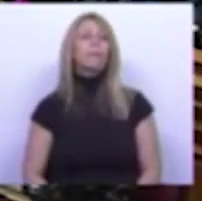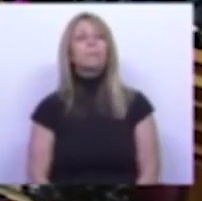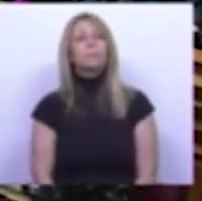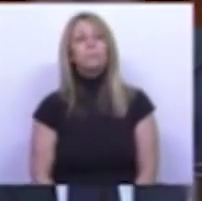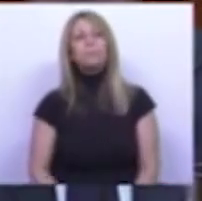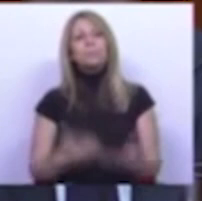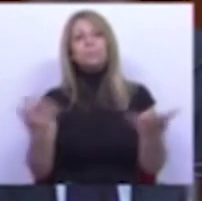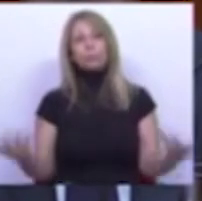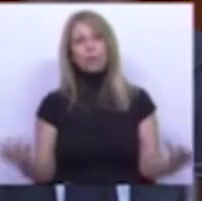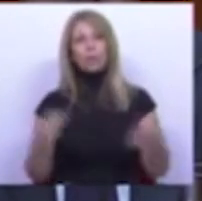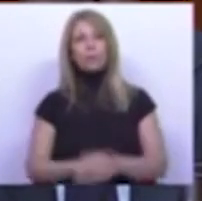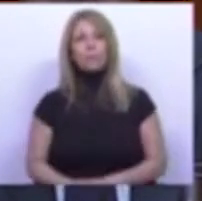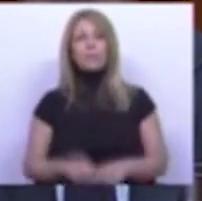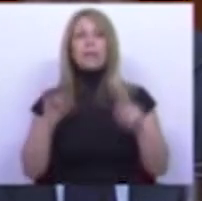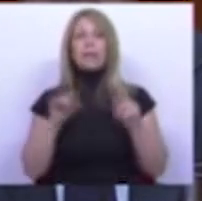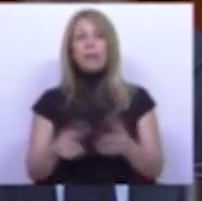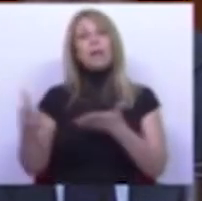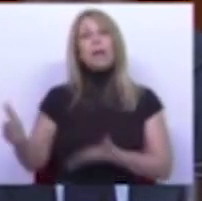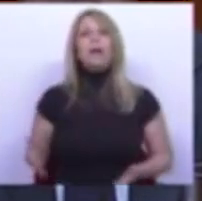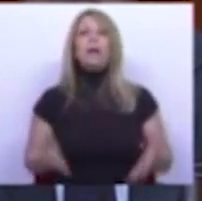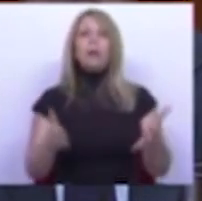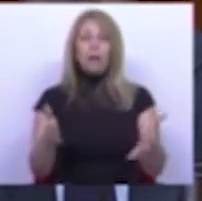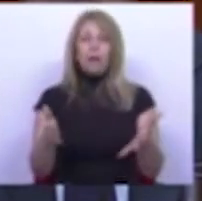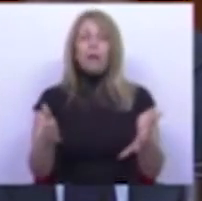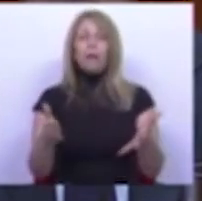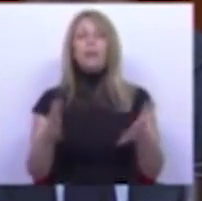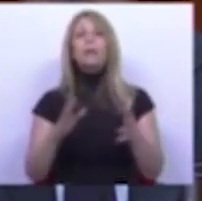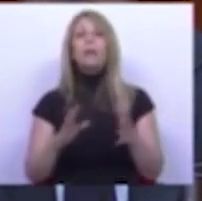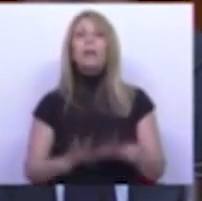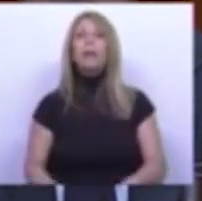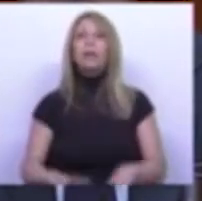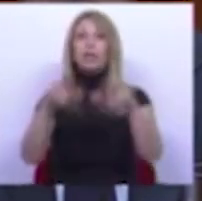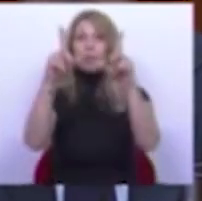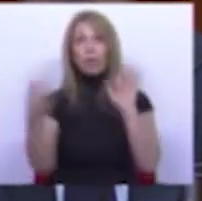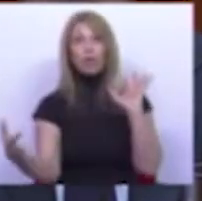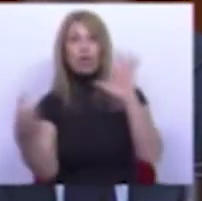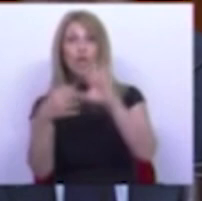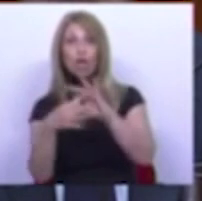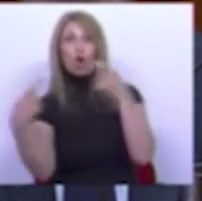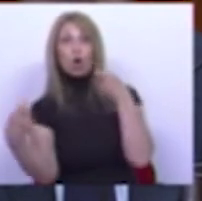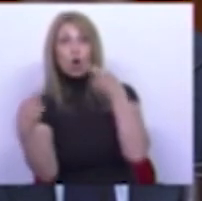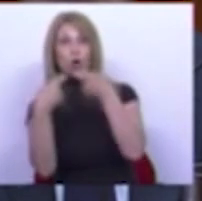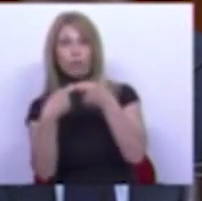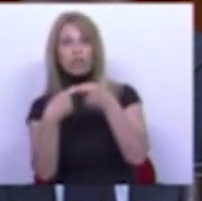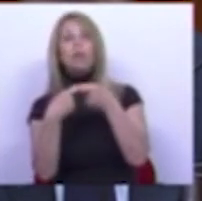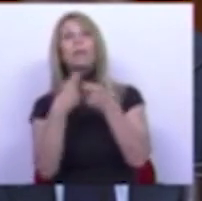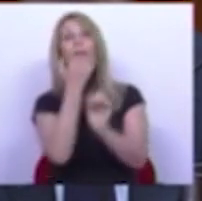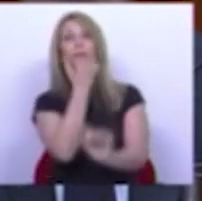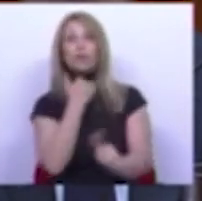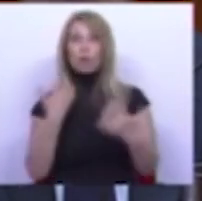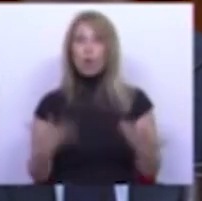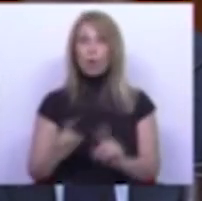E portanto é essa trajetória de crescimento e de convergência que felizmente neste ano